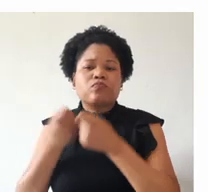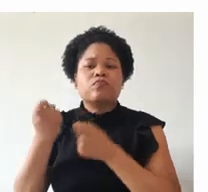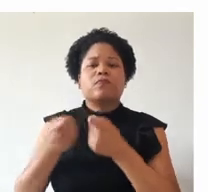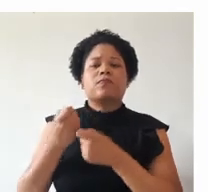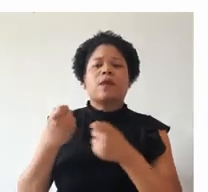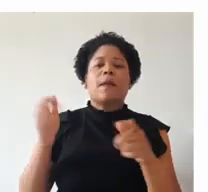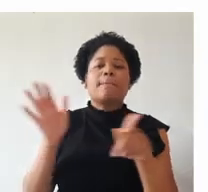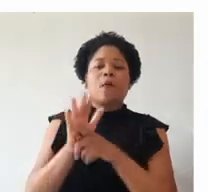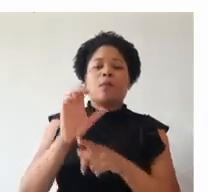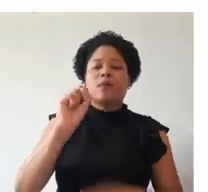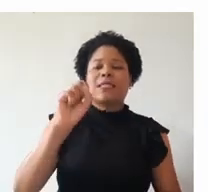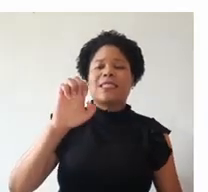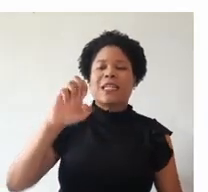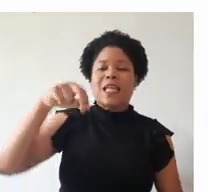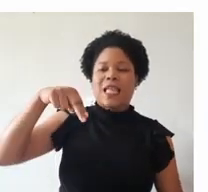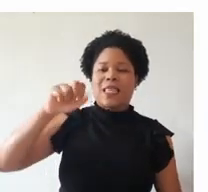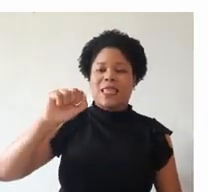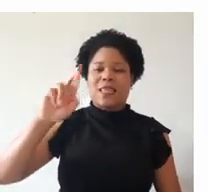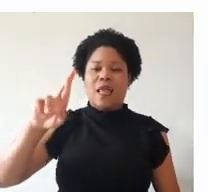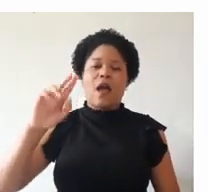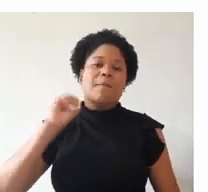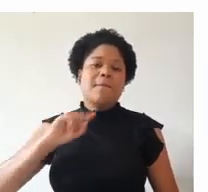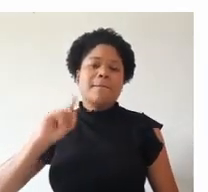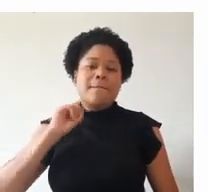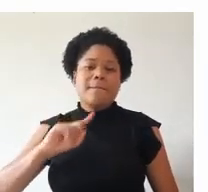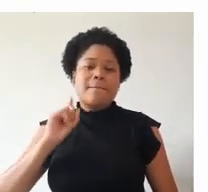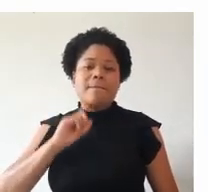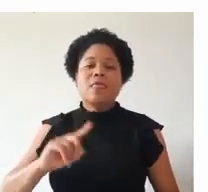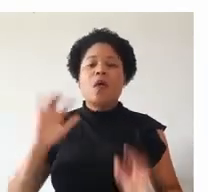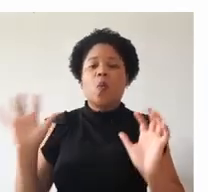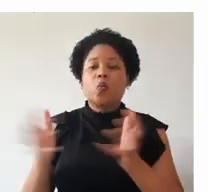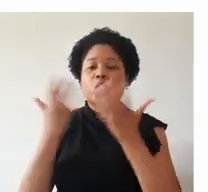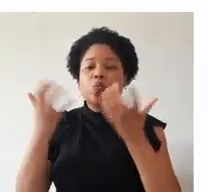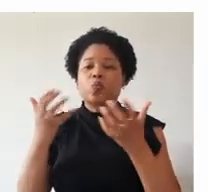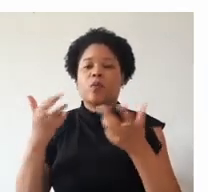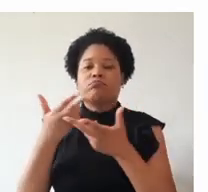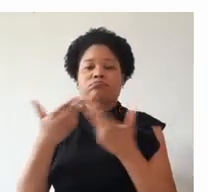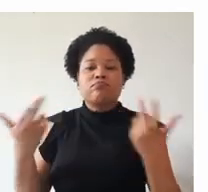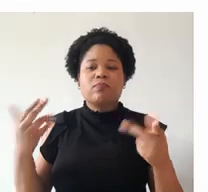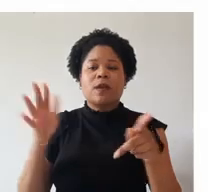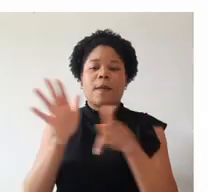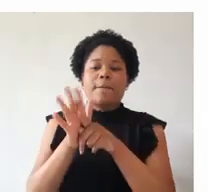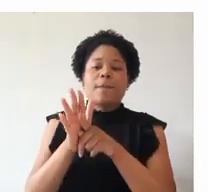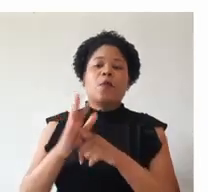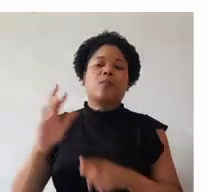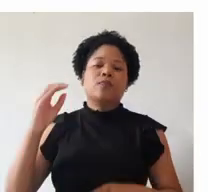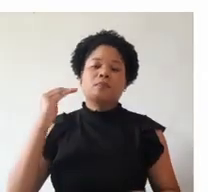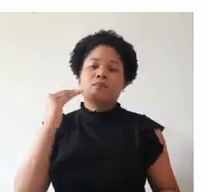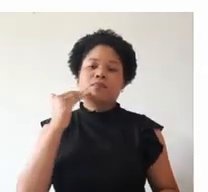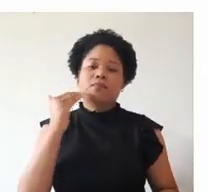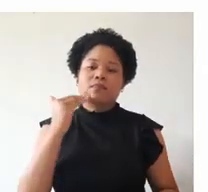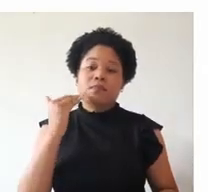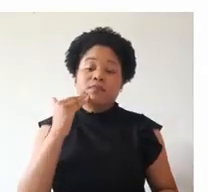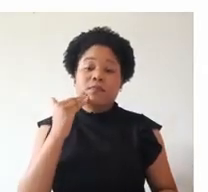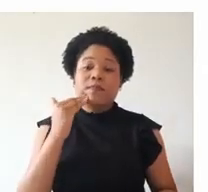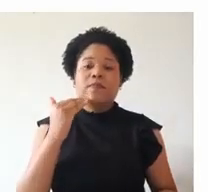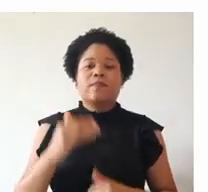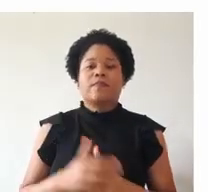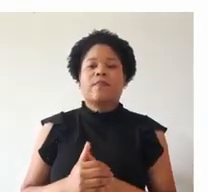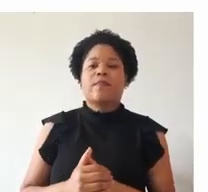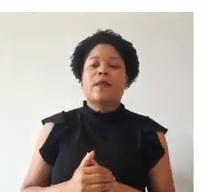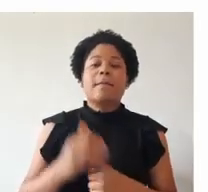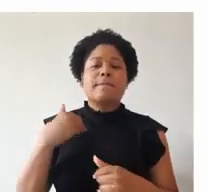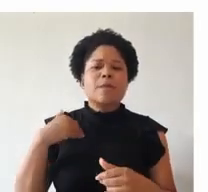gerencial pelo Senar Minas, aos produtores de oleicultura do município de Itamarandiba. A minha carreira